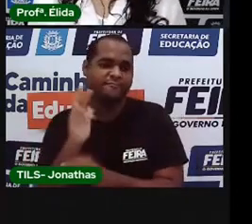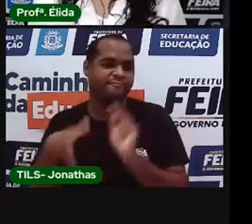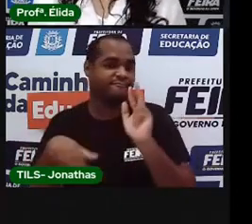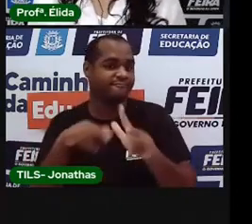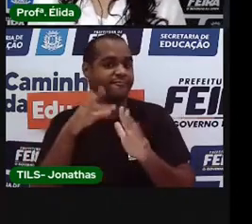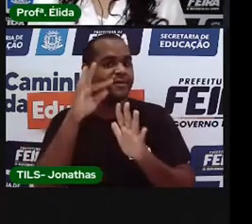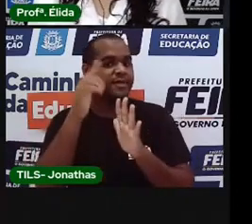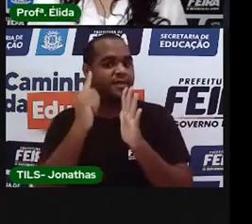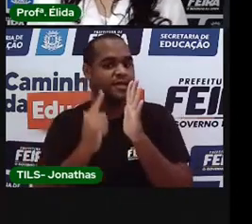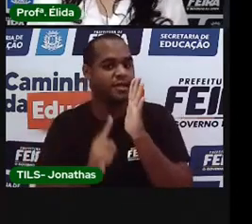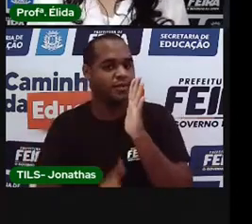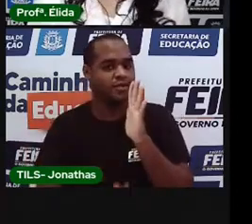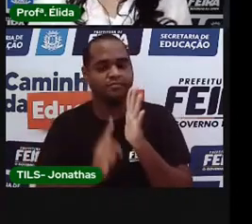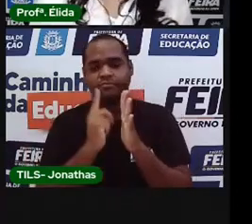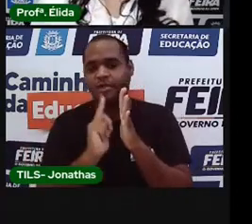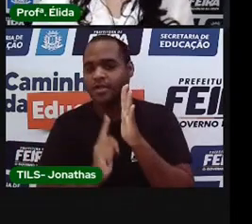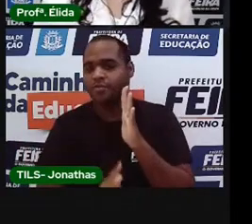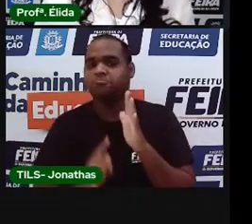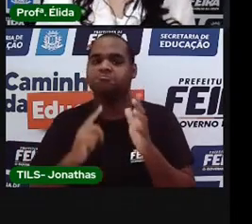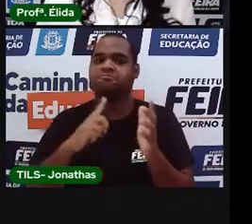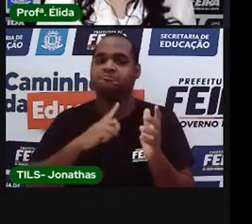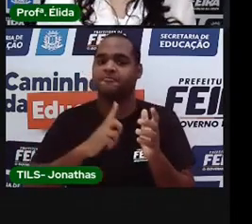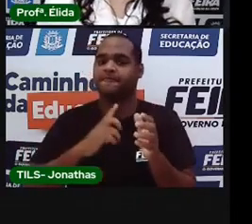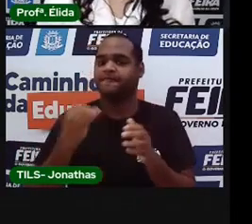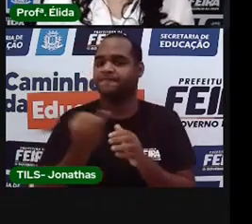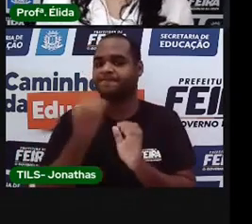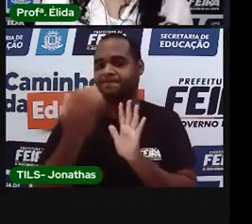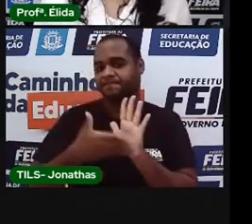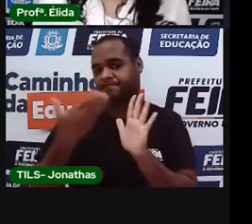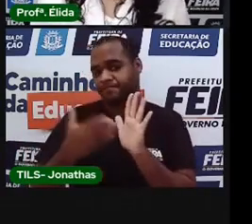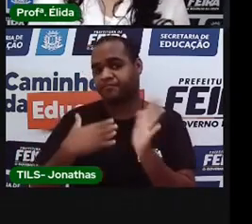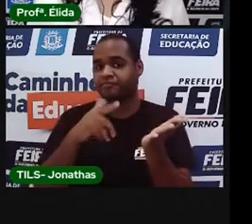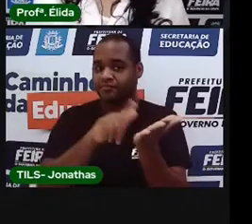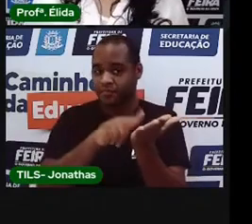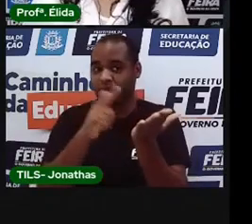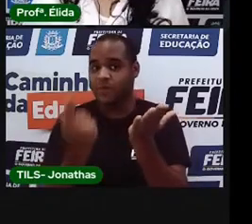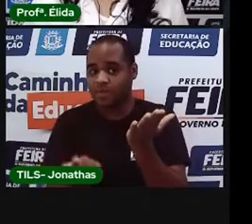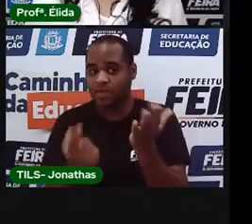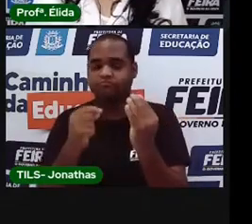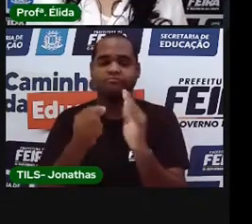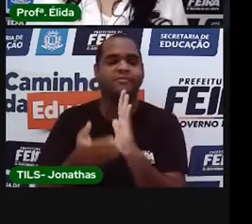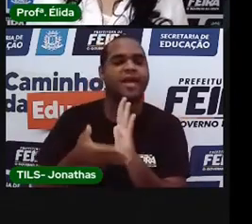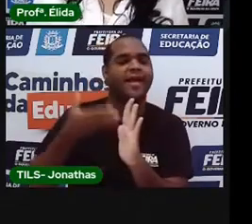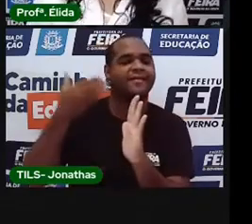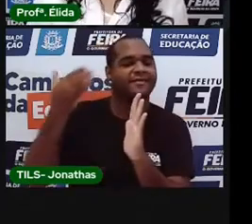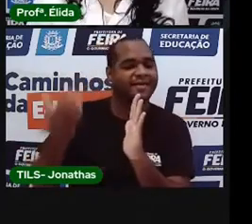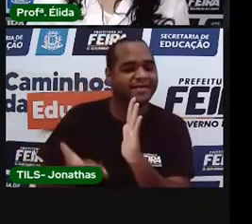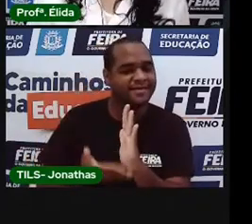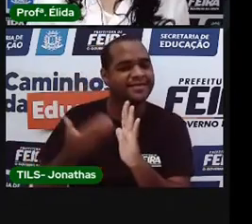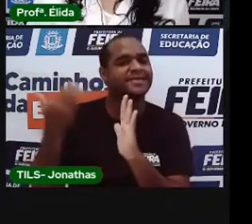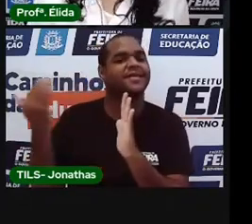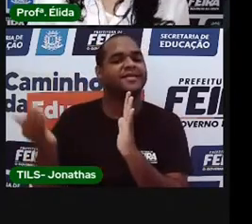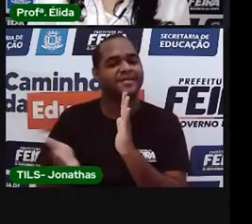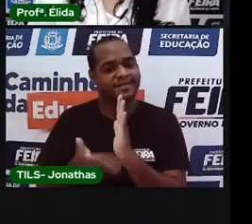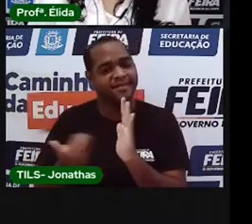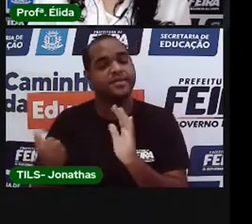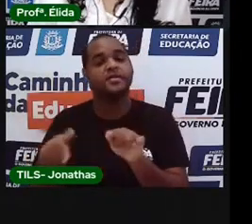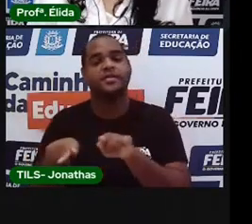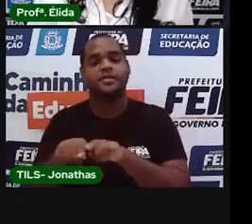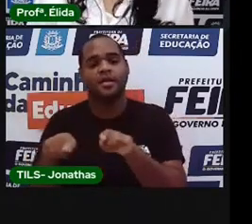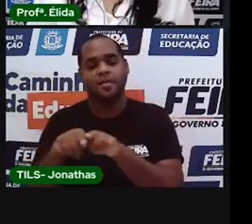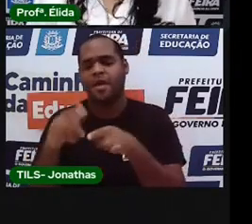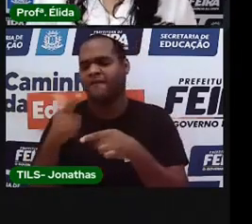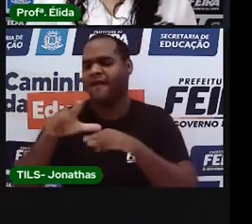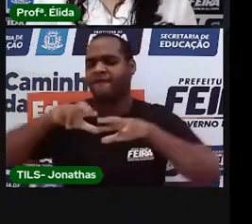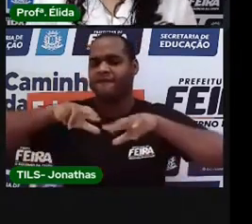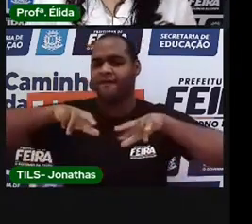Aqui é um livro. Você tem jornal, revista. Nós temos